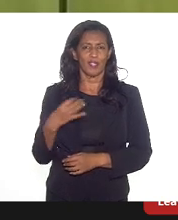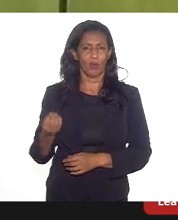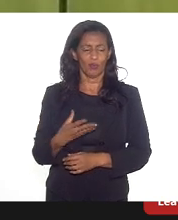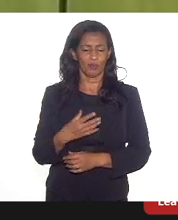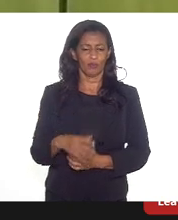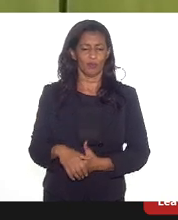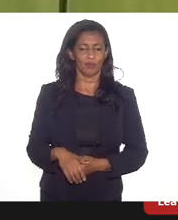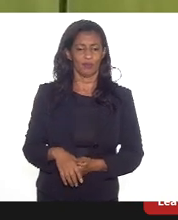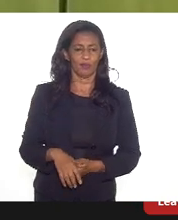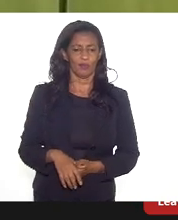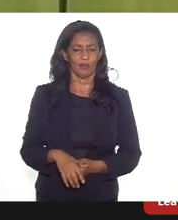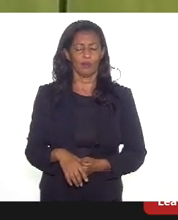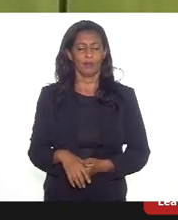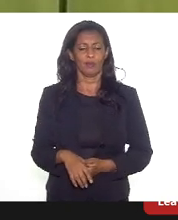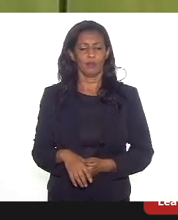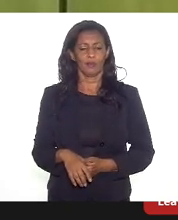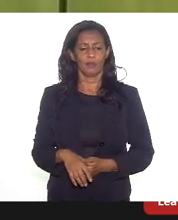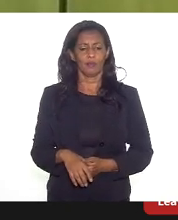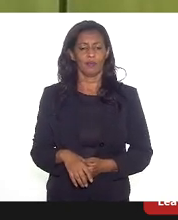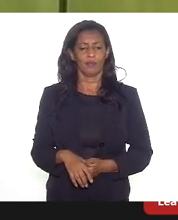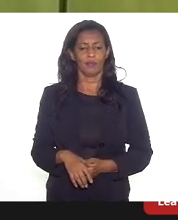chamam de biotecnologia.